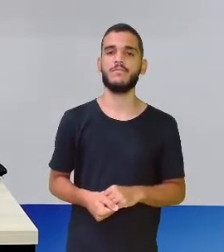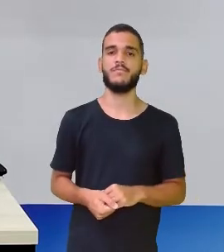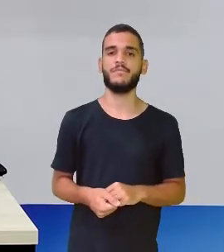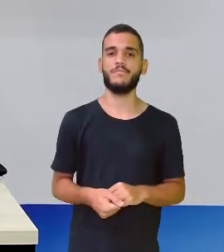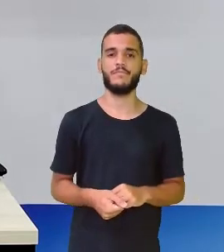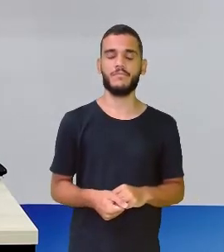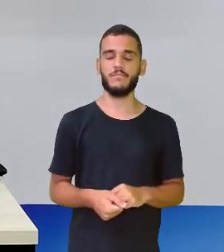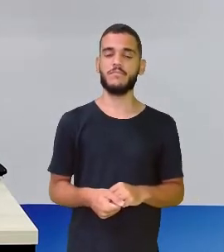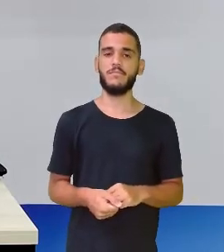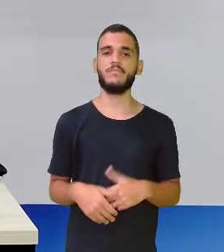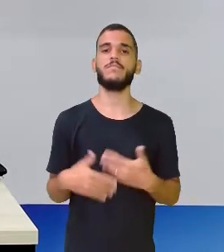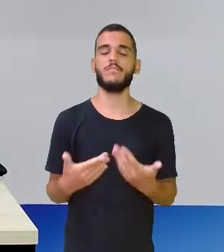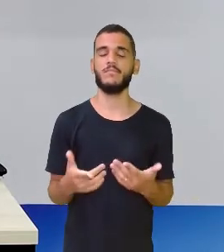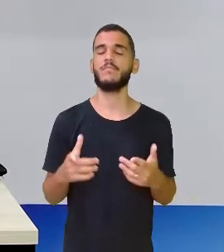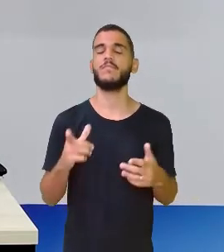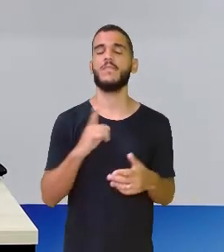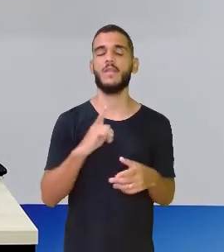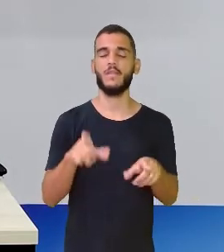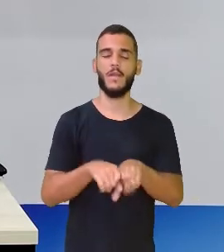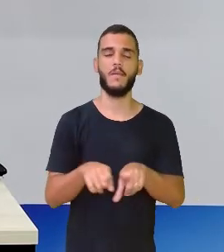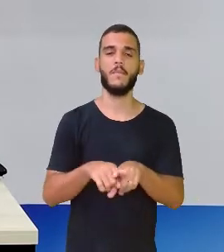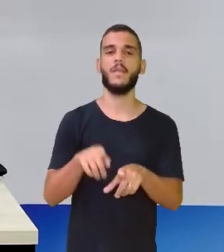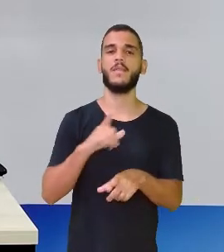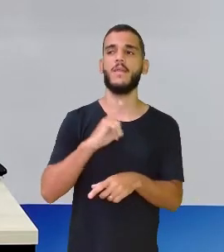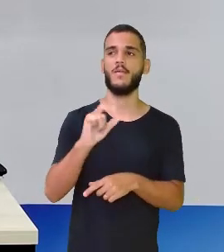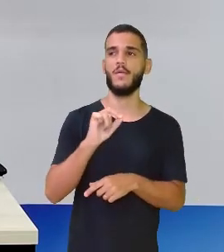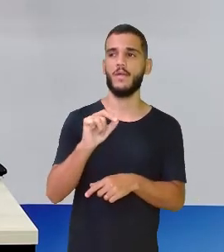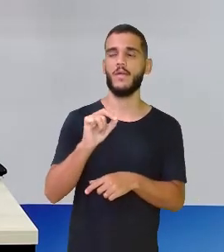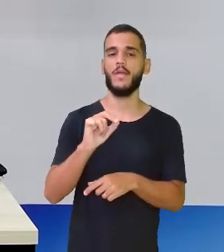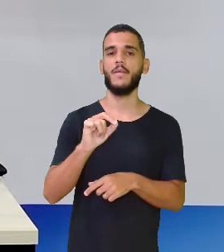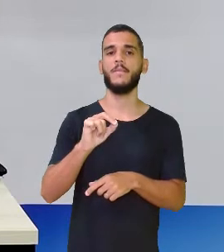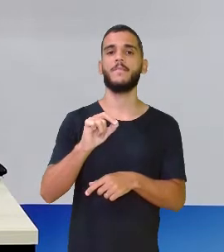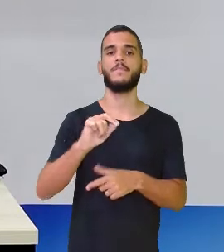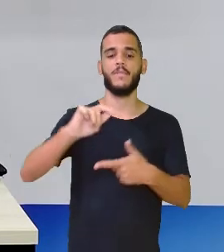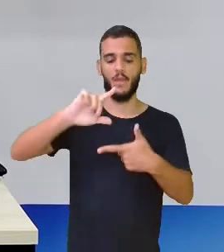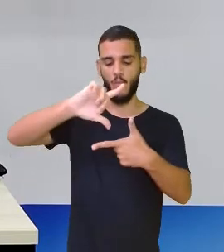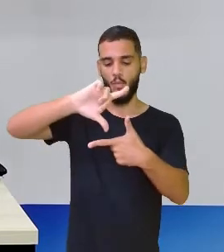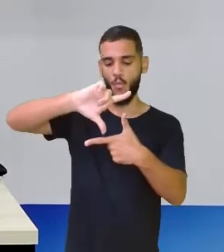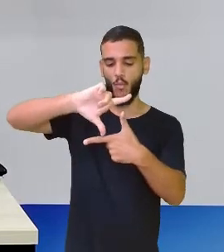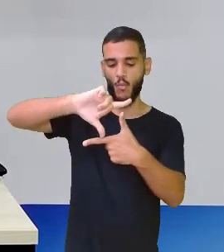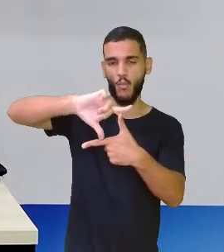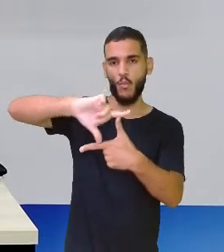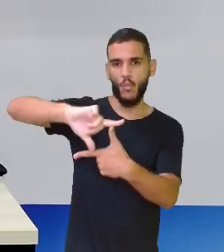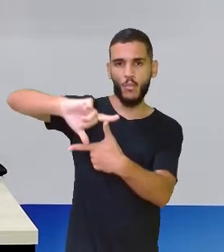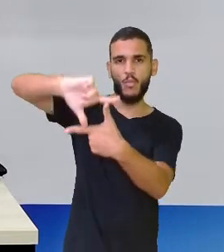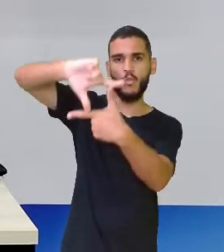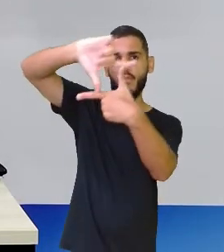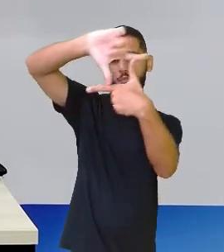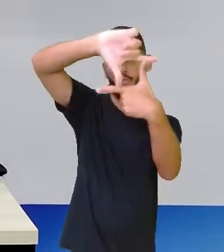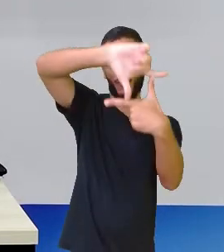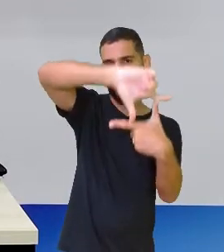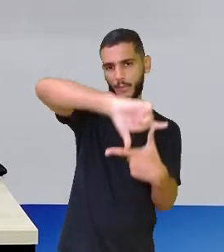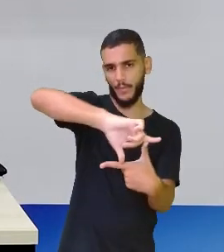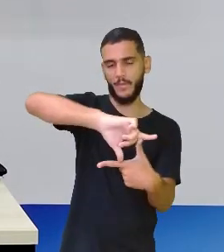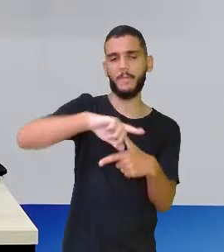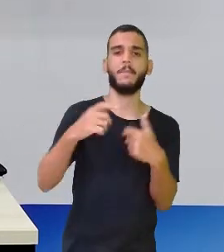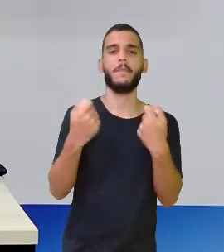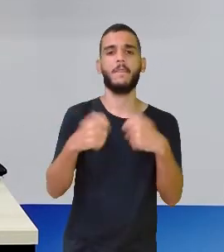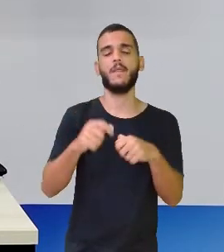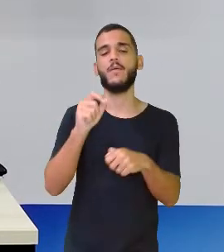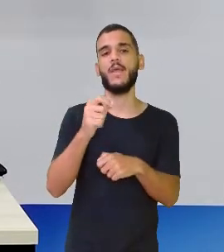E aqui eu tenho as minhas placas. Para eu conseguir formar o meu inteiro, eu preciso de dez